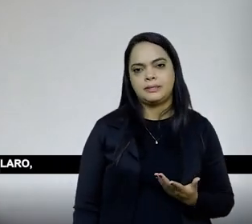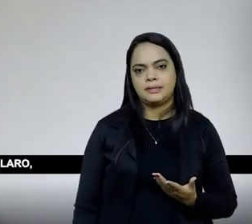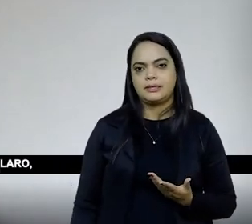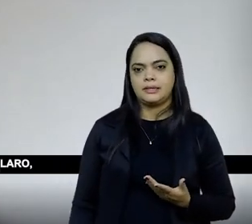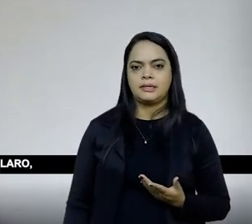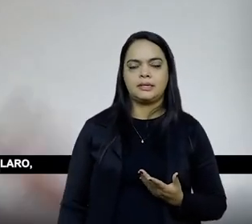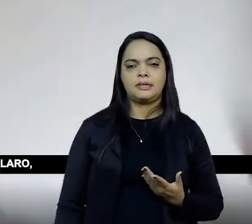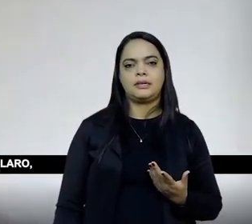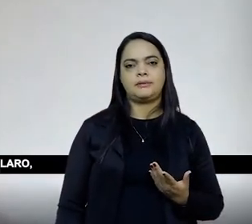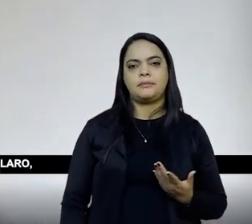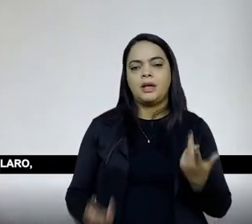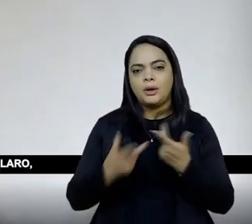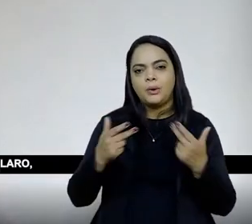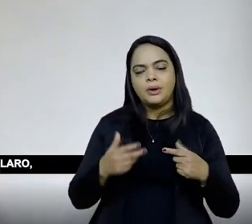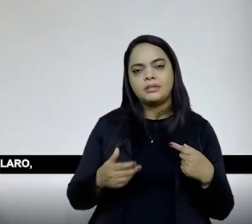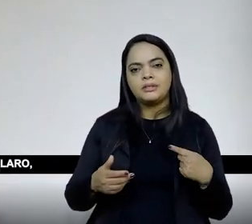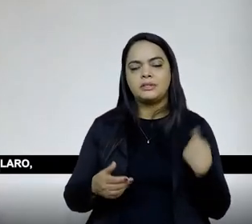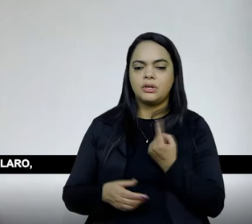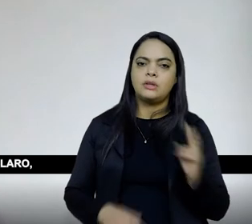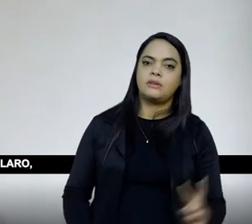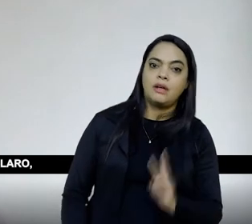ditos e que a gente valoriza, né,